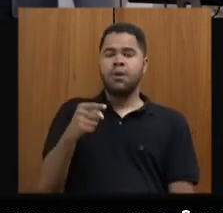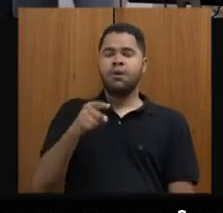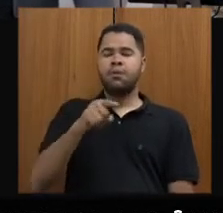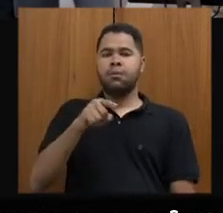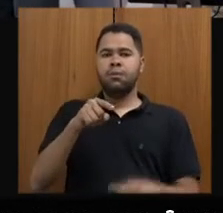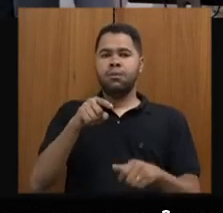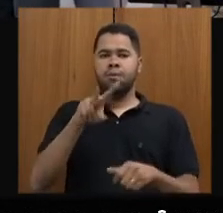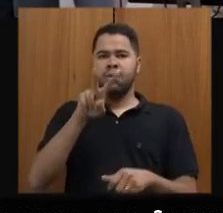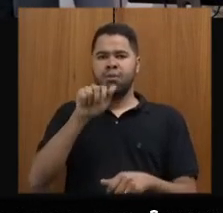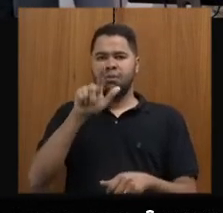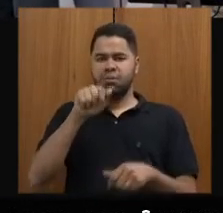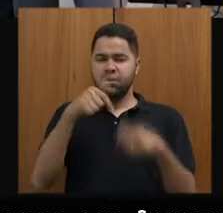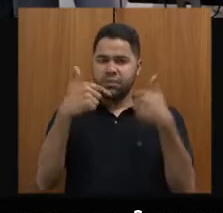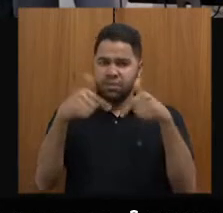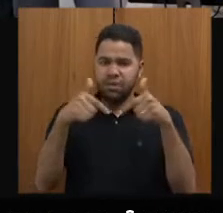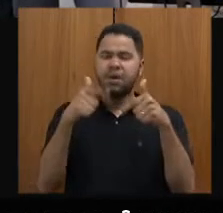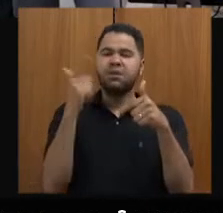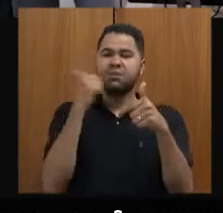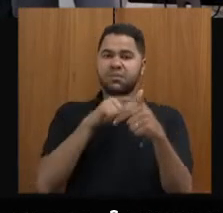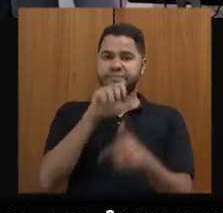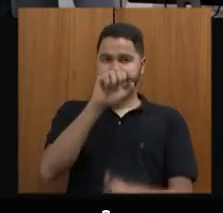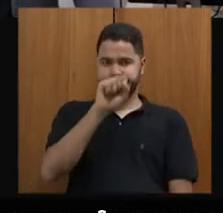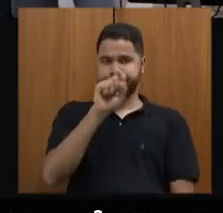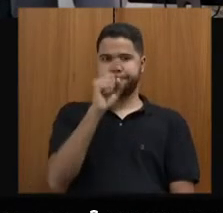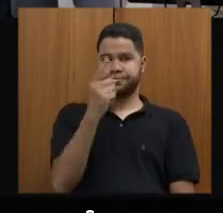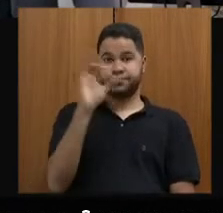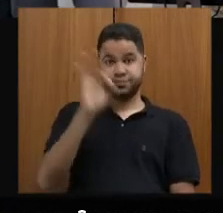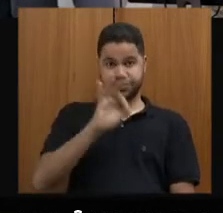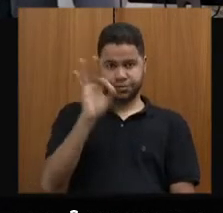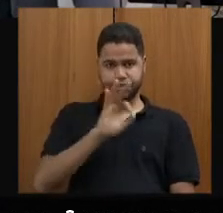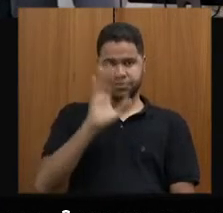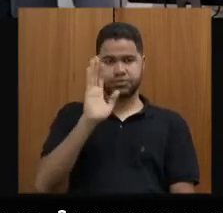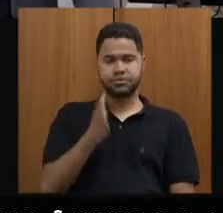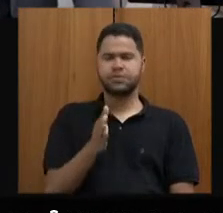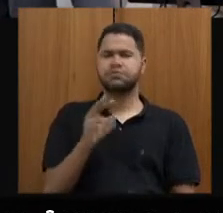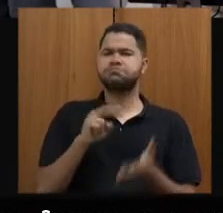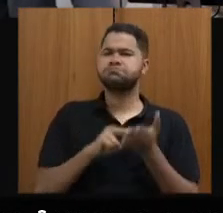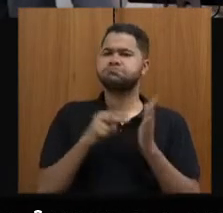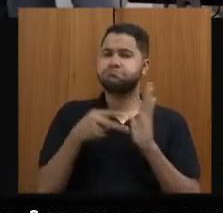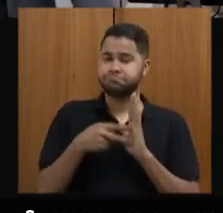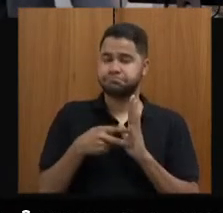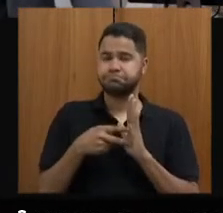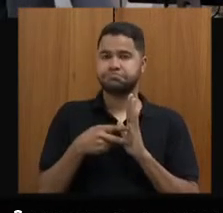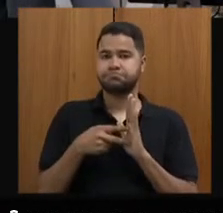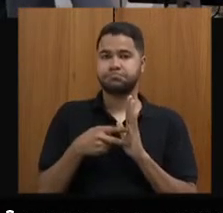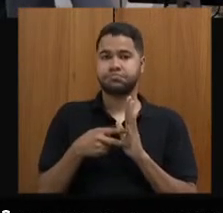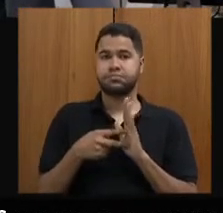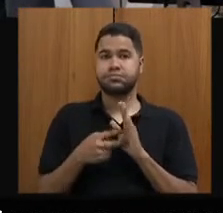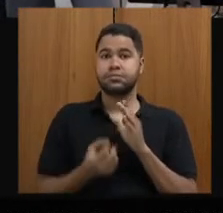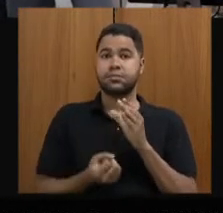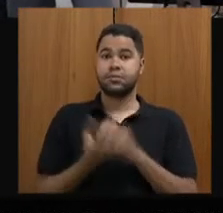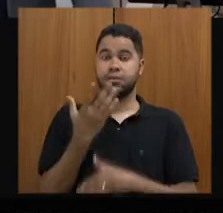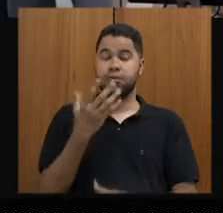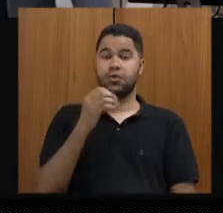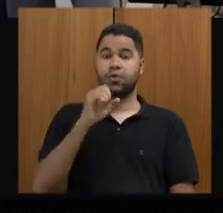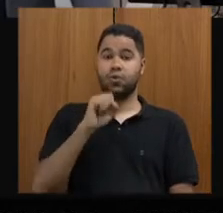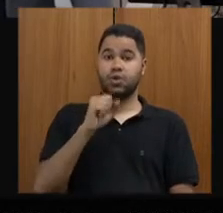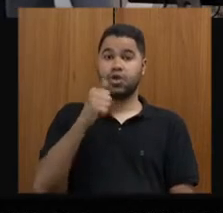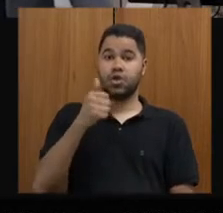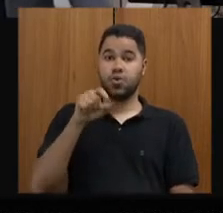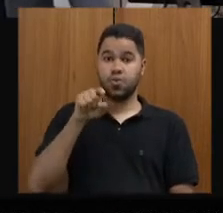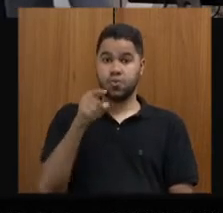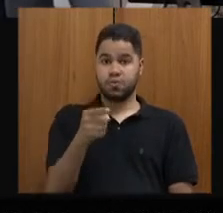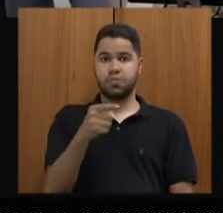até agora, cumprir 81% dessa meta, o que significa que criamos 81 mil